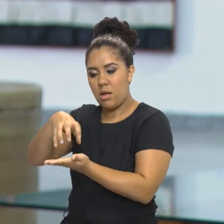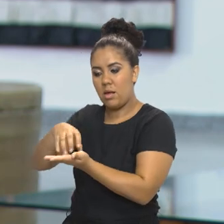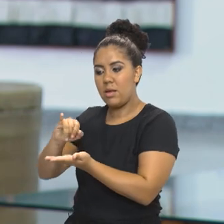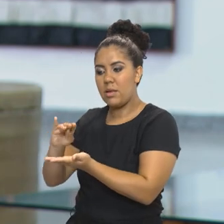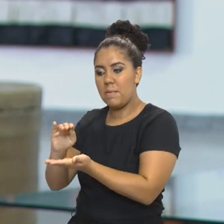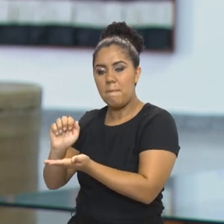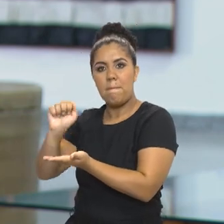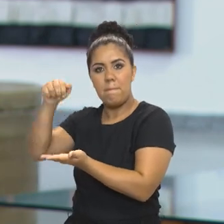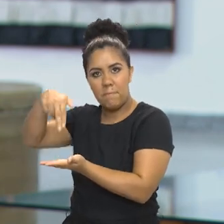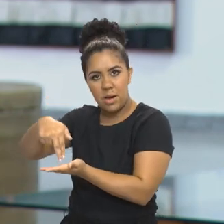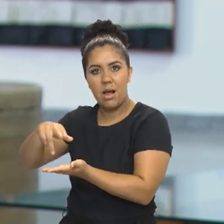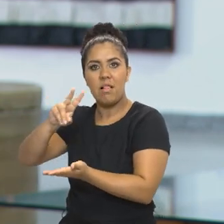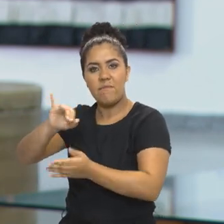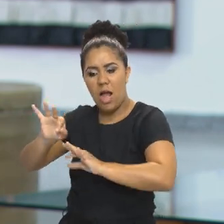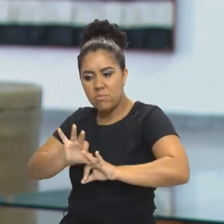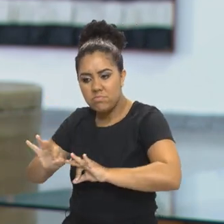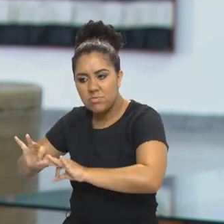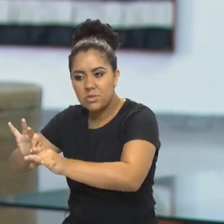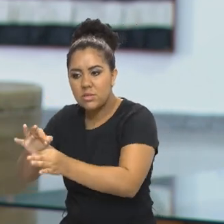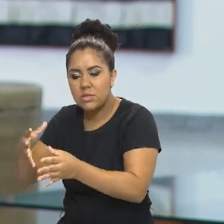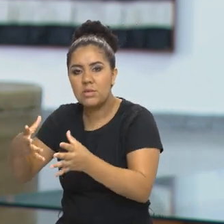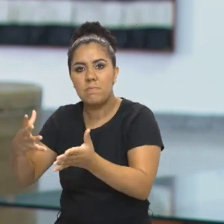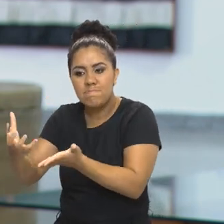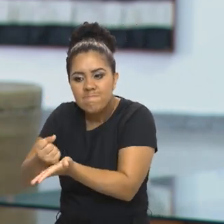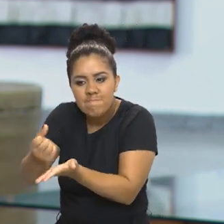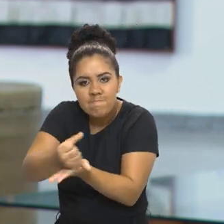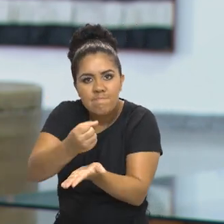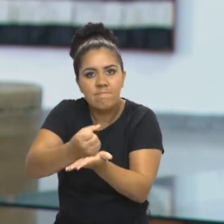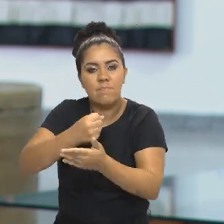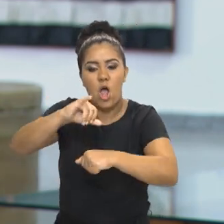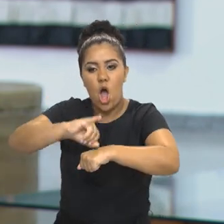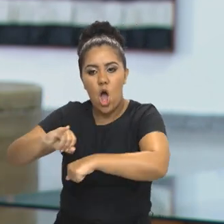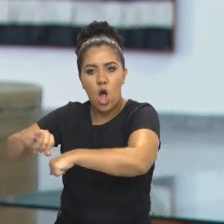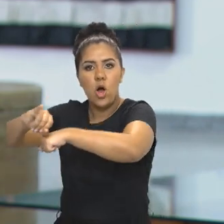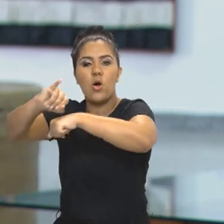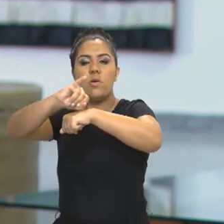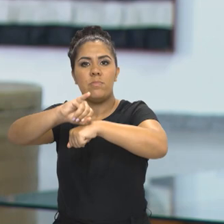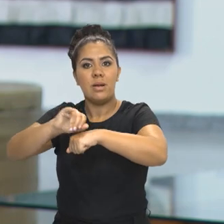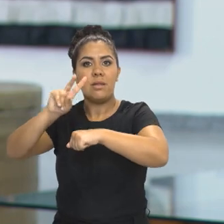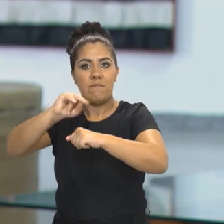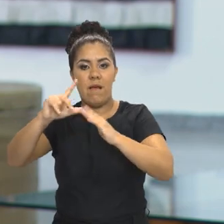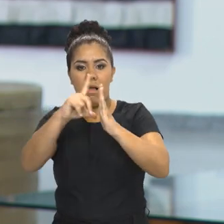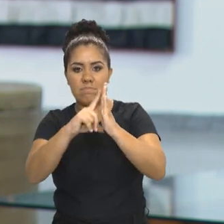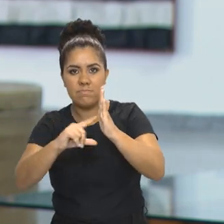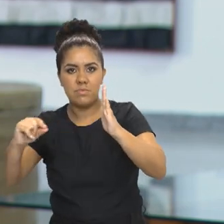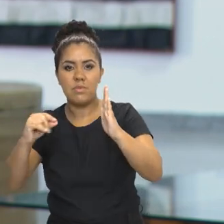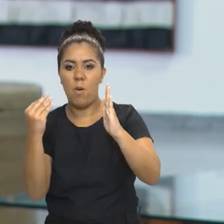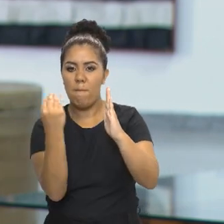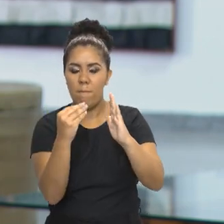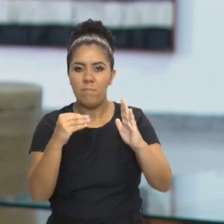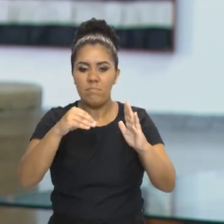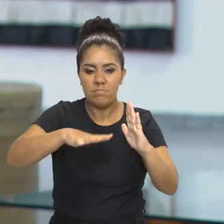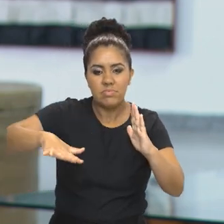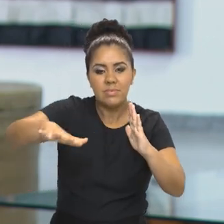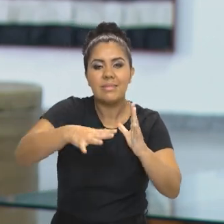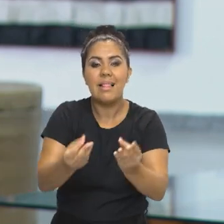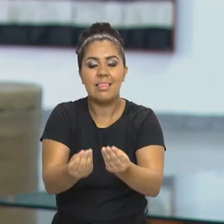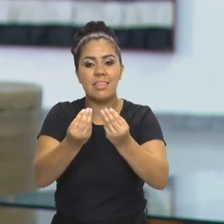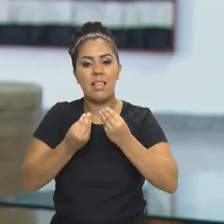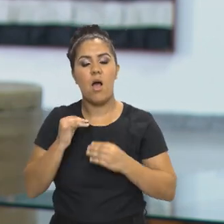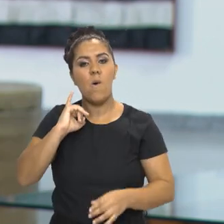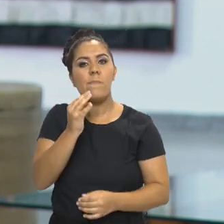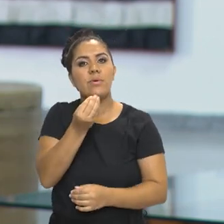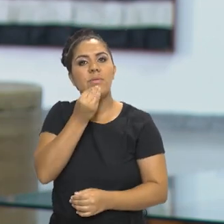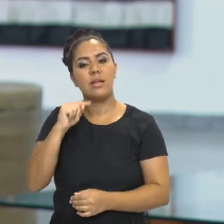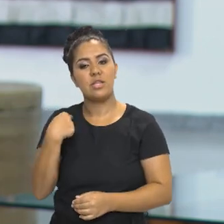num ateliê de recuperação dessas obras que vai ser instalada no Palácio do Planalto. E isso dá a oportunidade de a